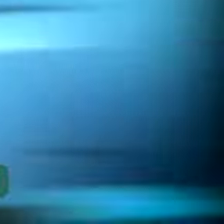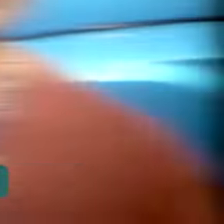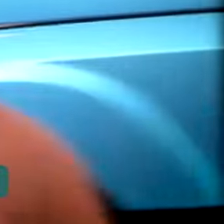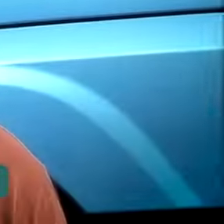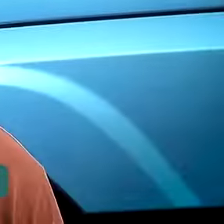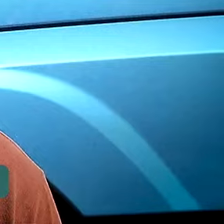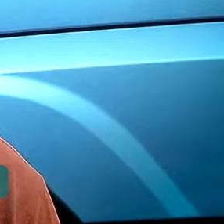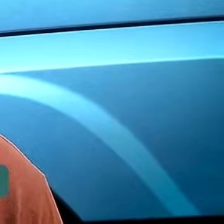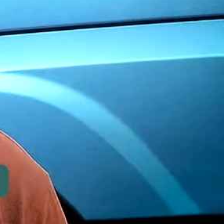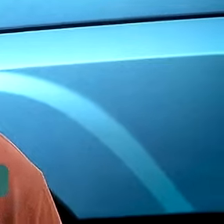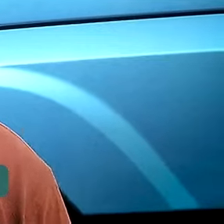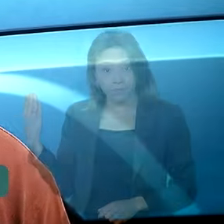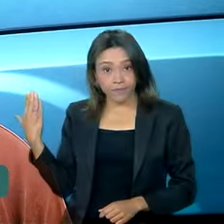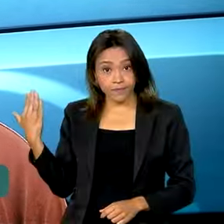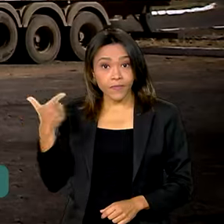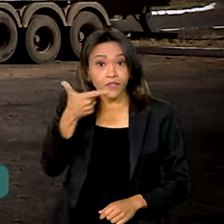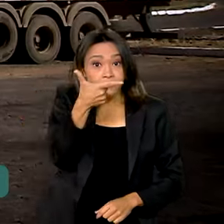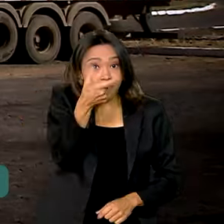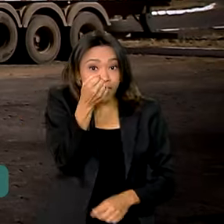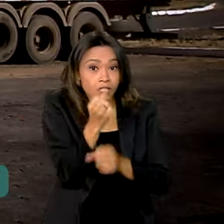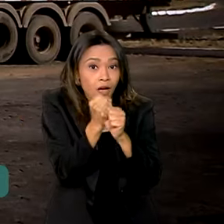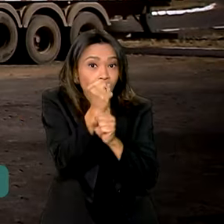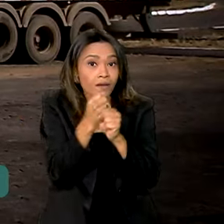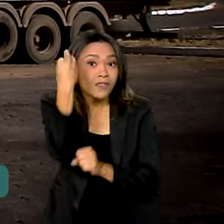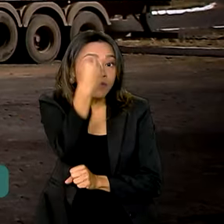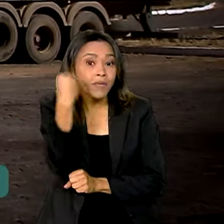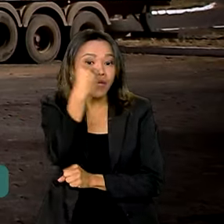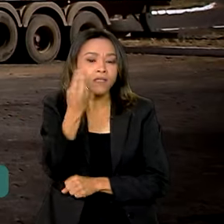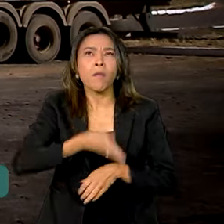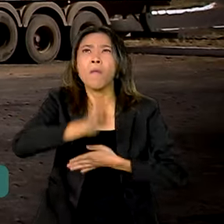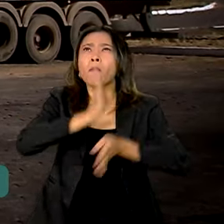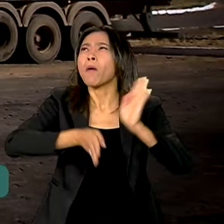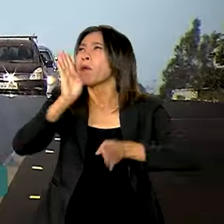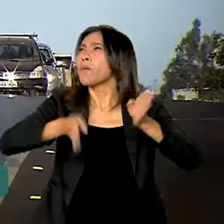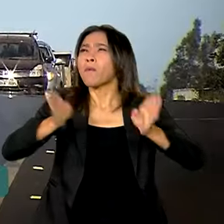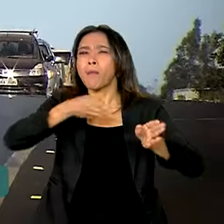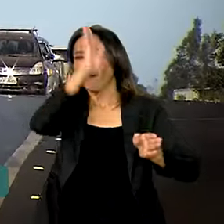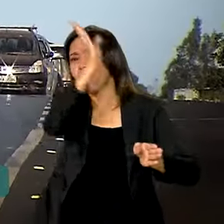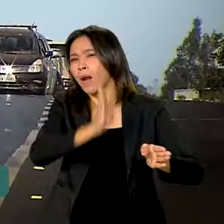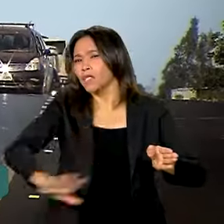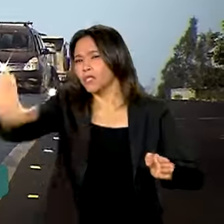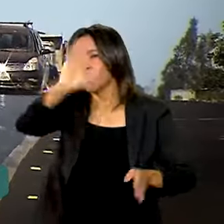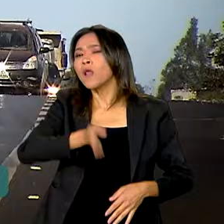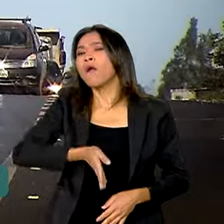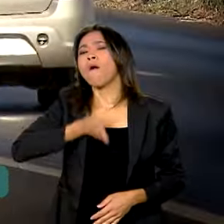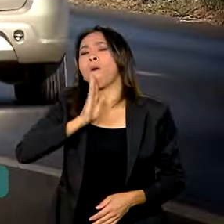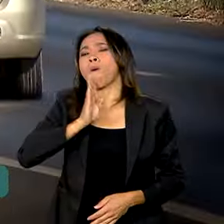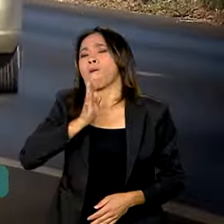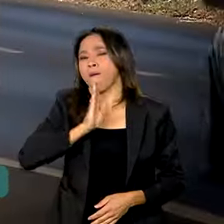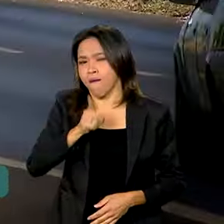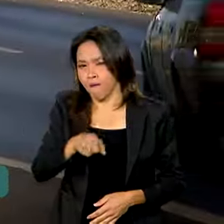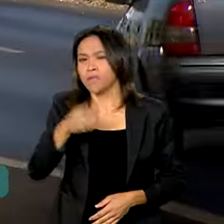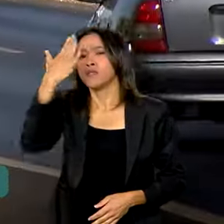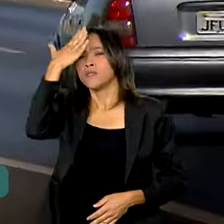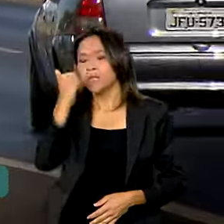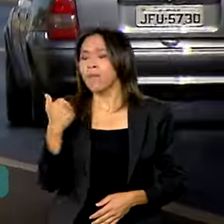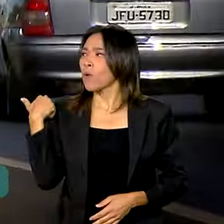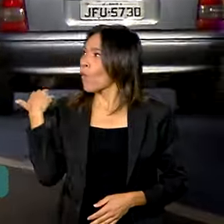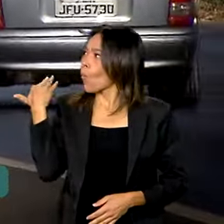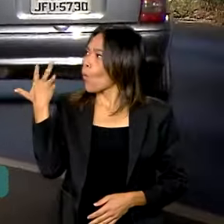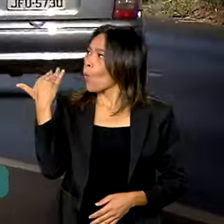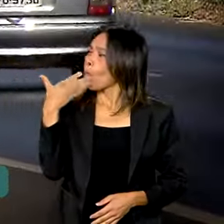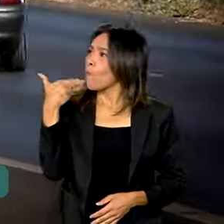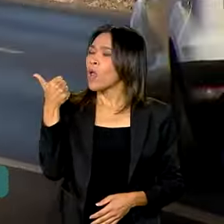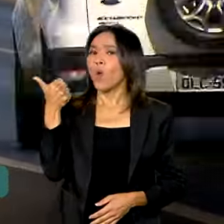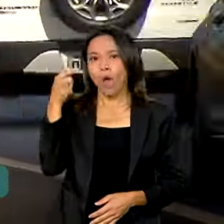Há 20 anos na estrada, Cláudio conhece o Brasil de norte a sul. E se tem uma coisa que ele tem visto melhorar nos últimos tempos, é a